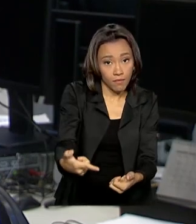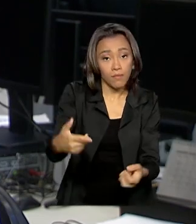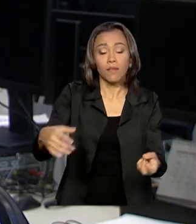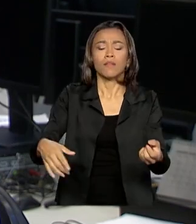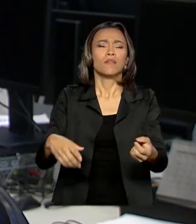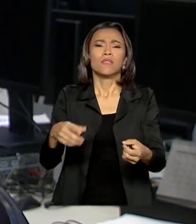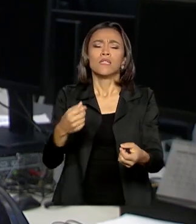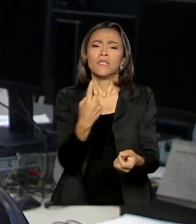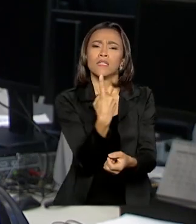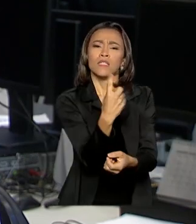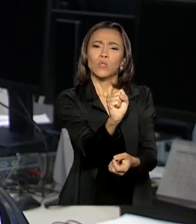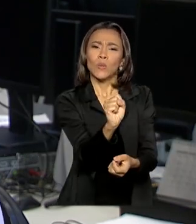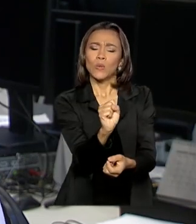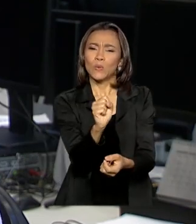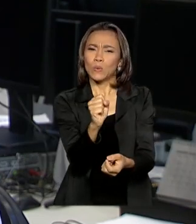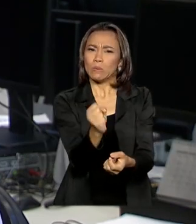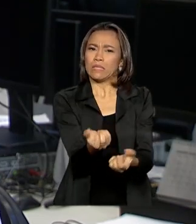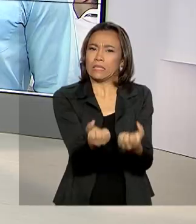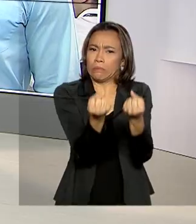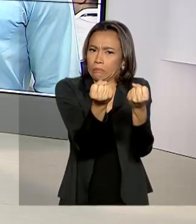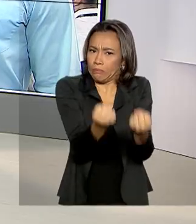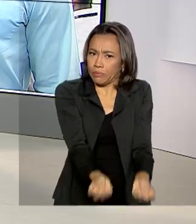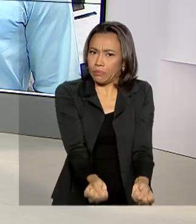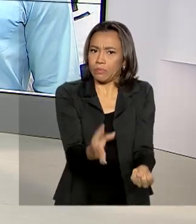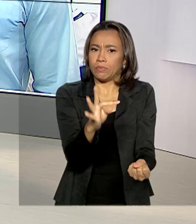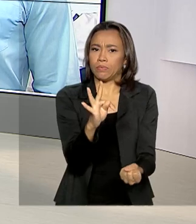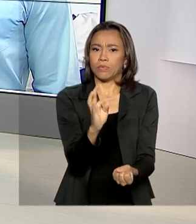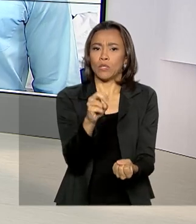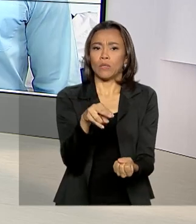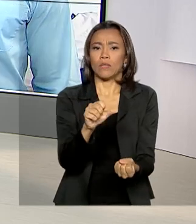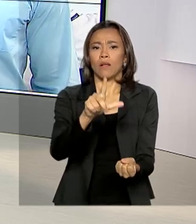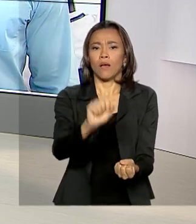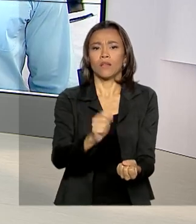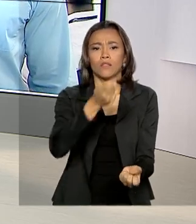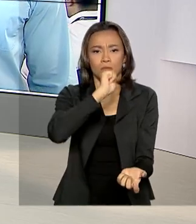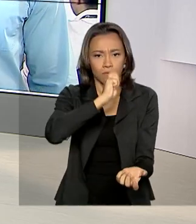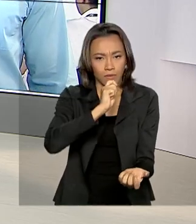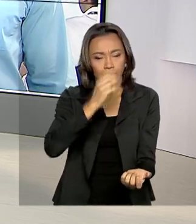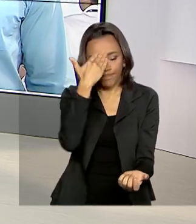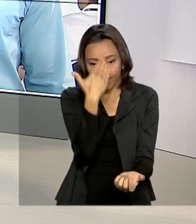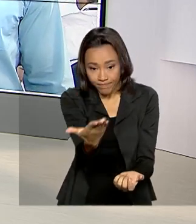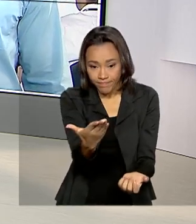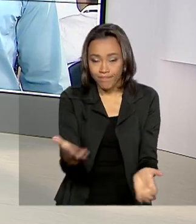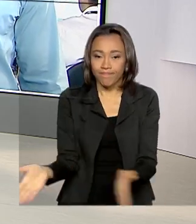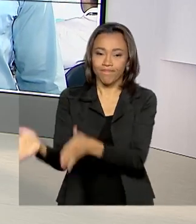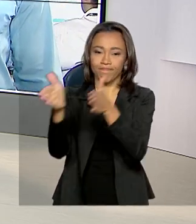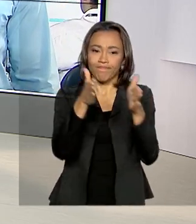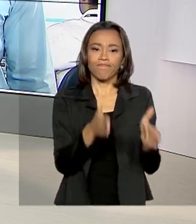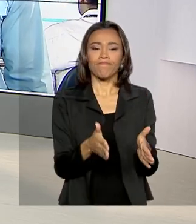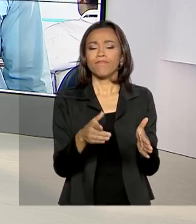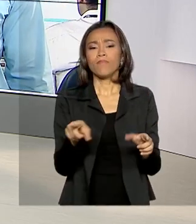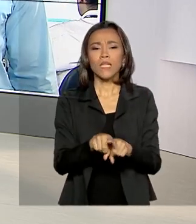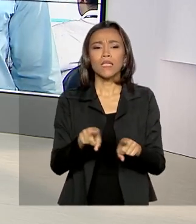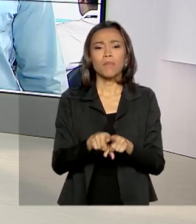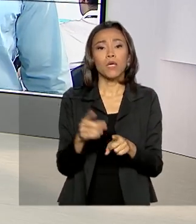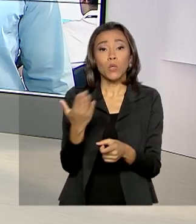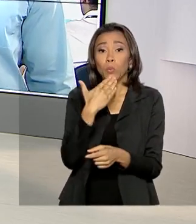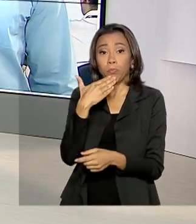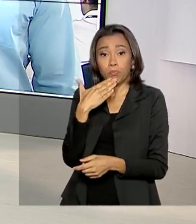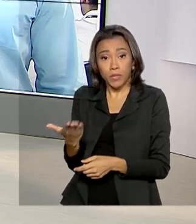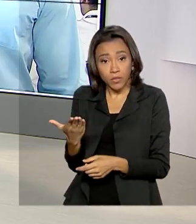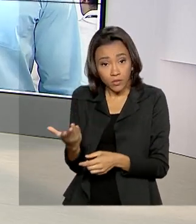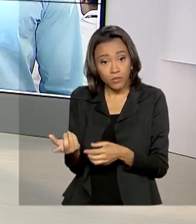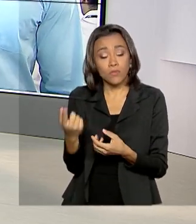toneladas de drogas. Renata. Obrigada, Dimas, pelas suas informações. E o pedido de restituição do DPVAT